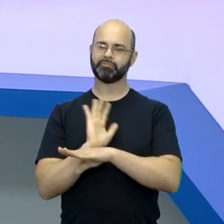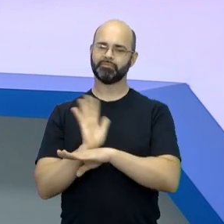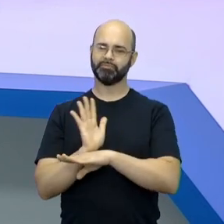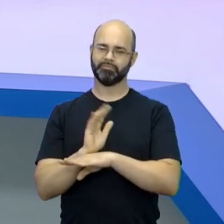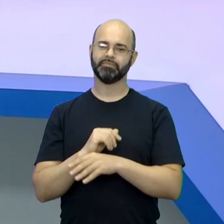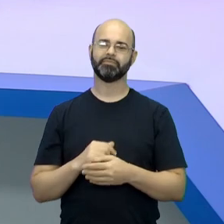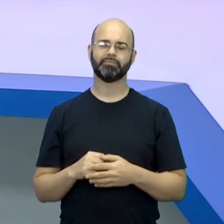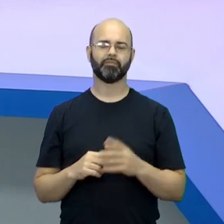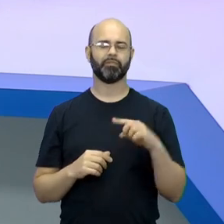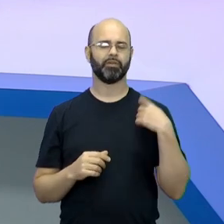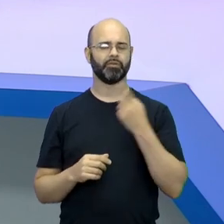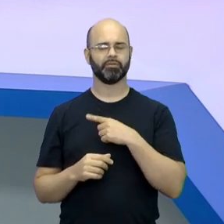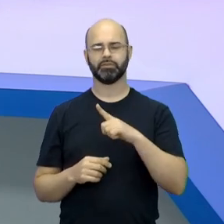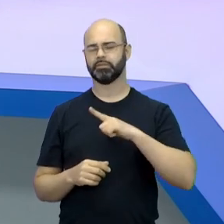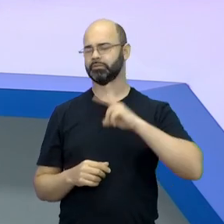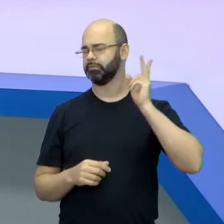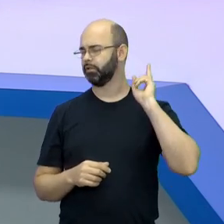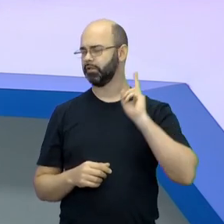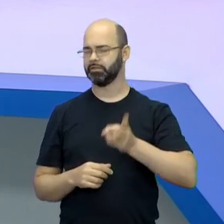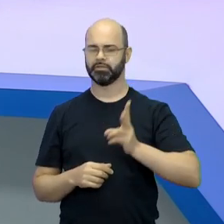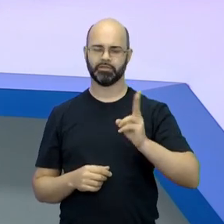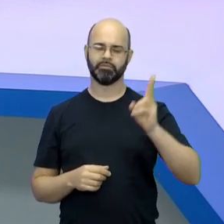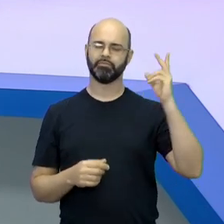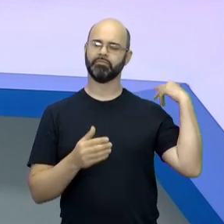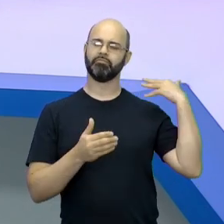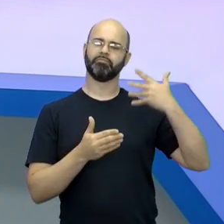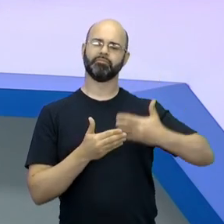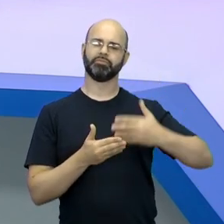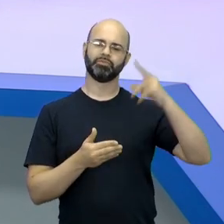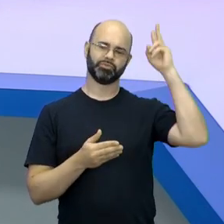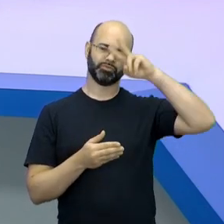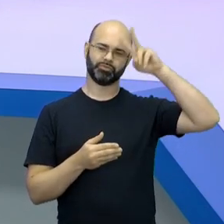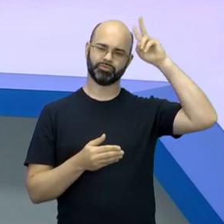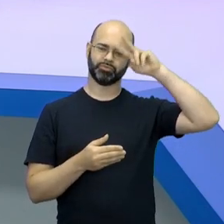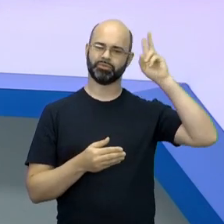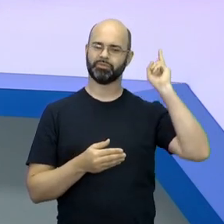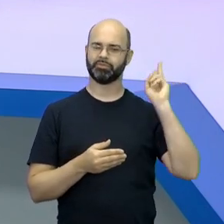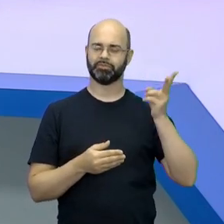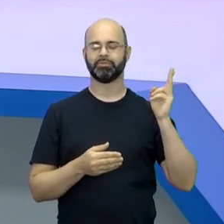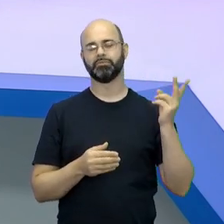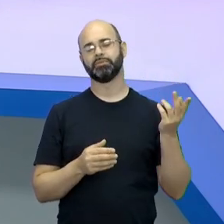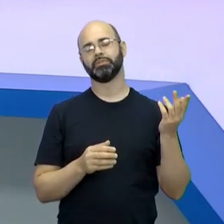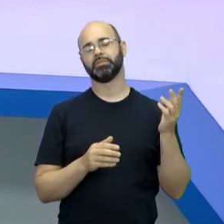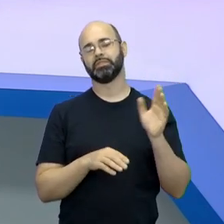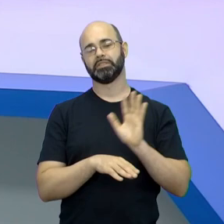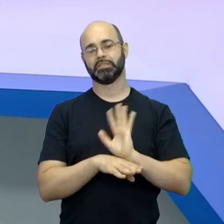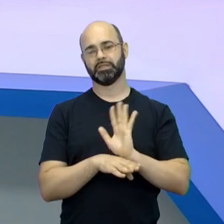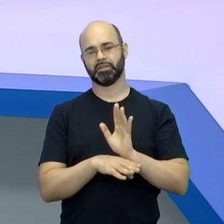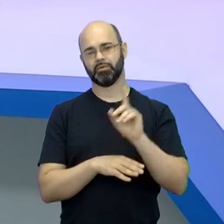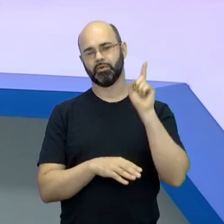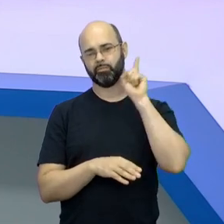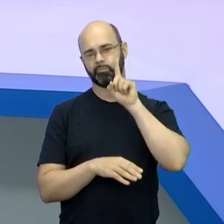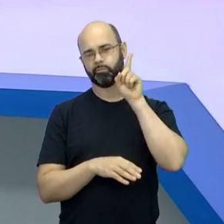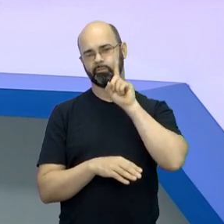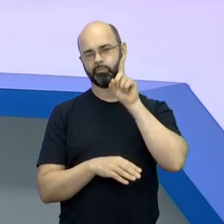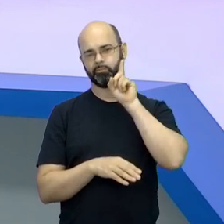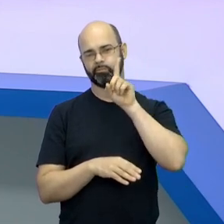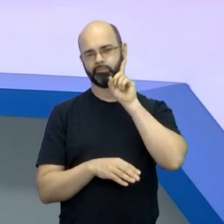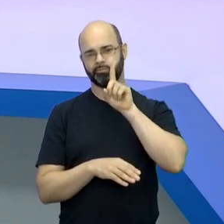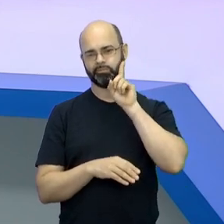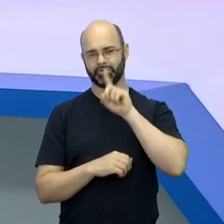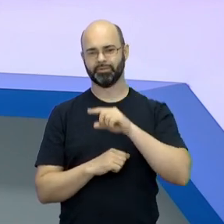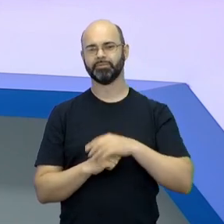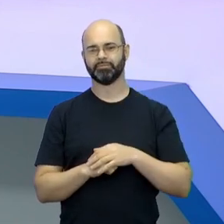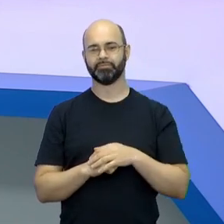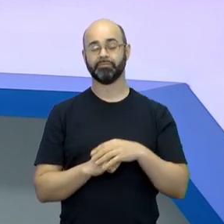sempre foi, isso aí é uma coisa que a gente já tem como histórico, que o cinema, principalmente o cinema americano, ele foi um